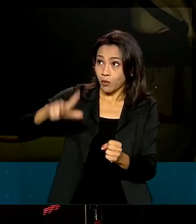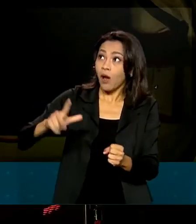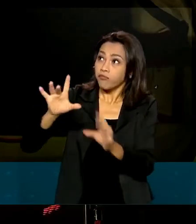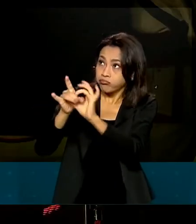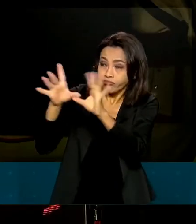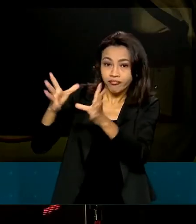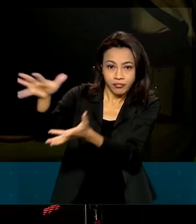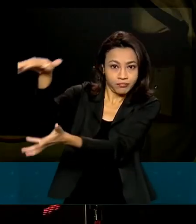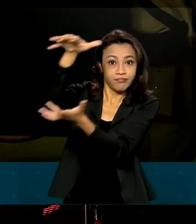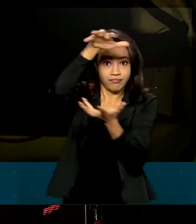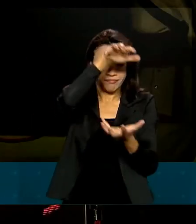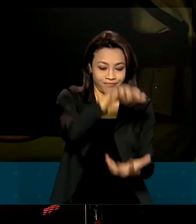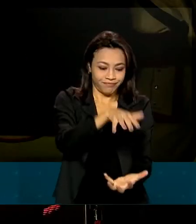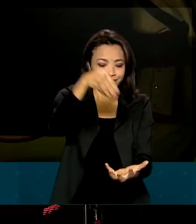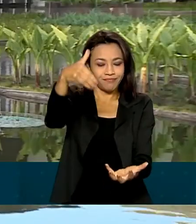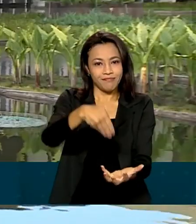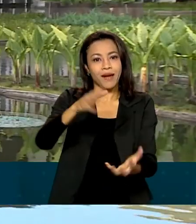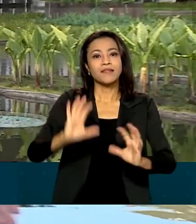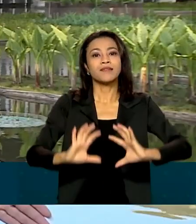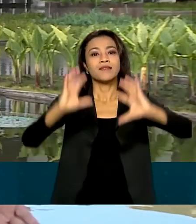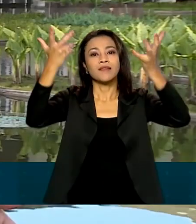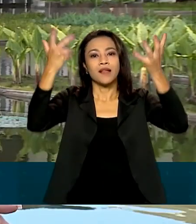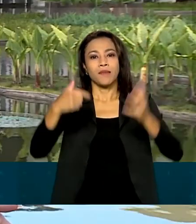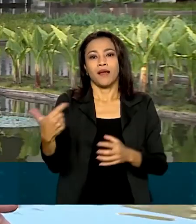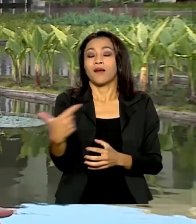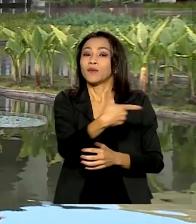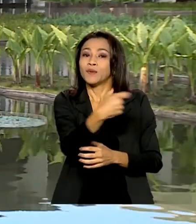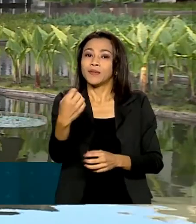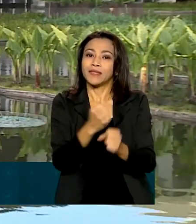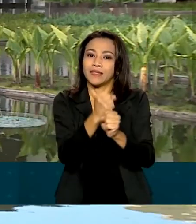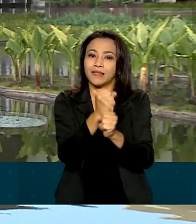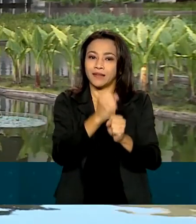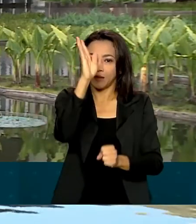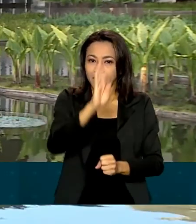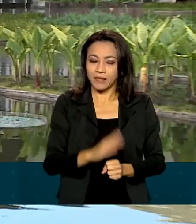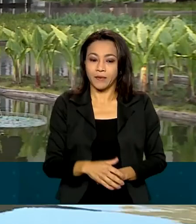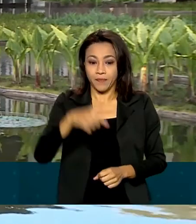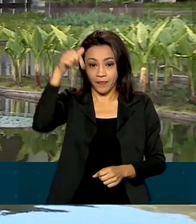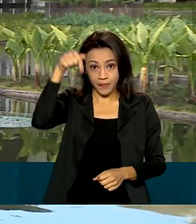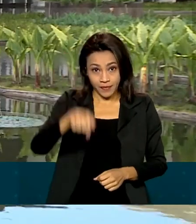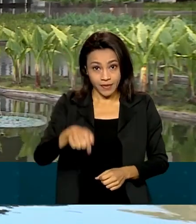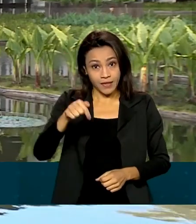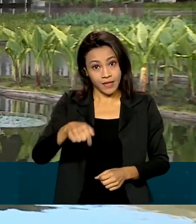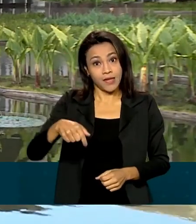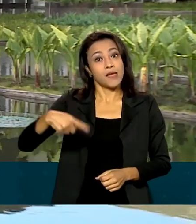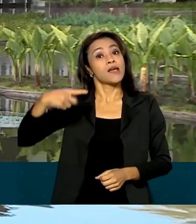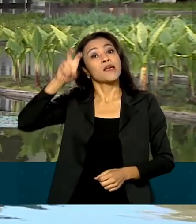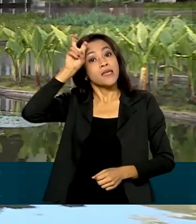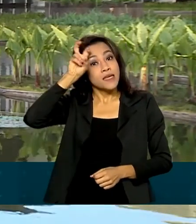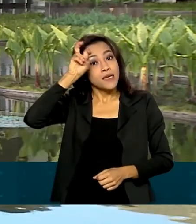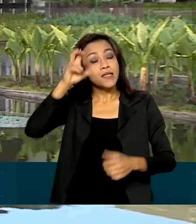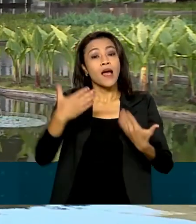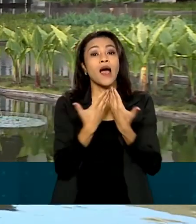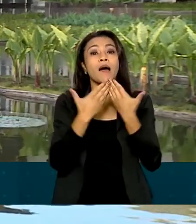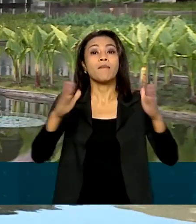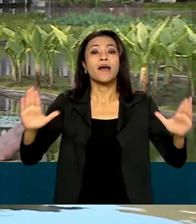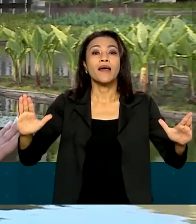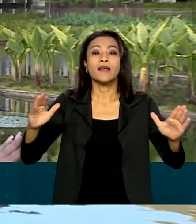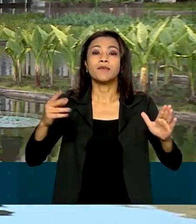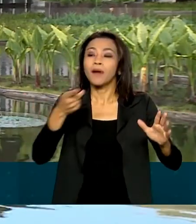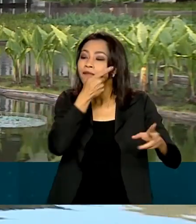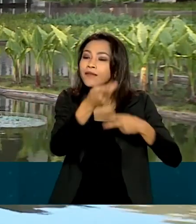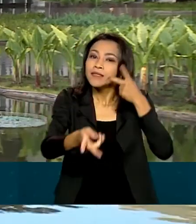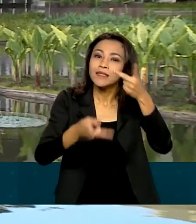da Independência Brasileira. A partir desta quinta-feira, o coração do imperador estará aberto para a visitação